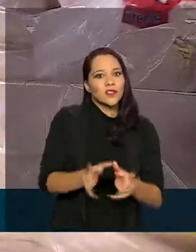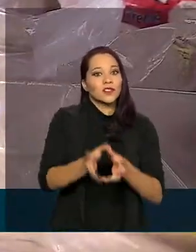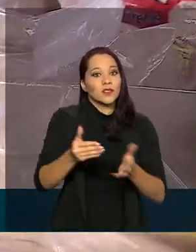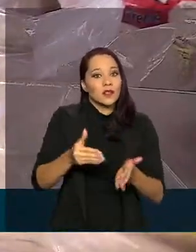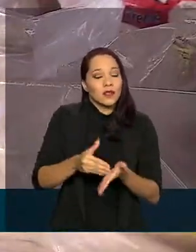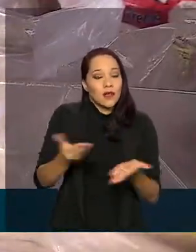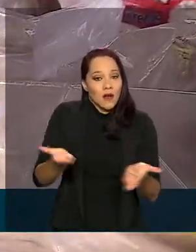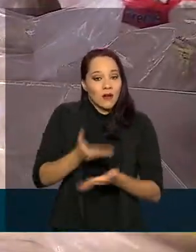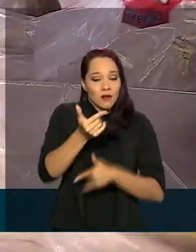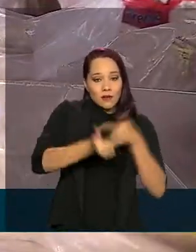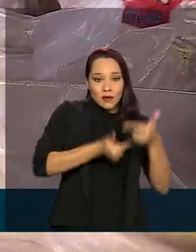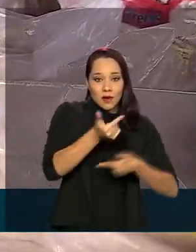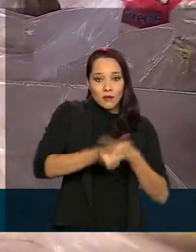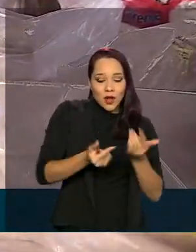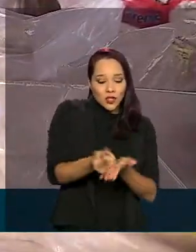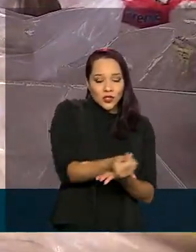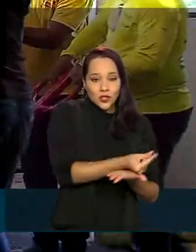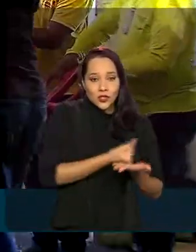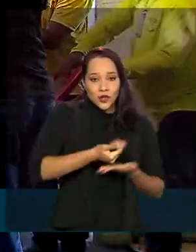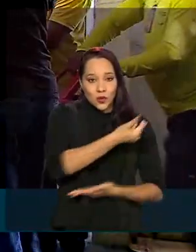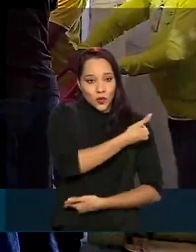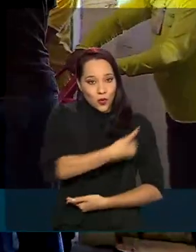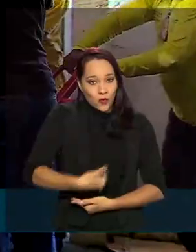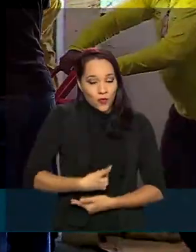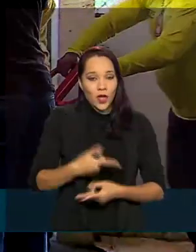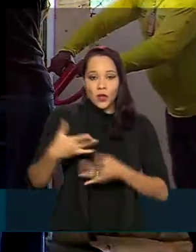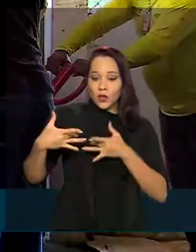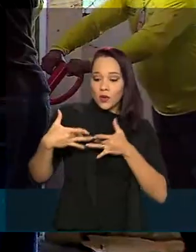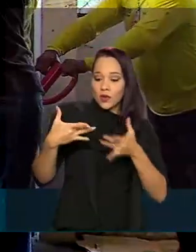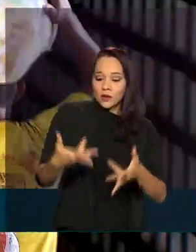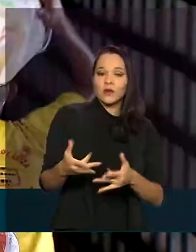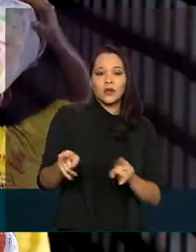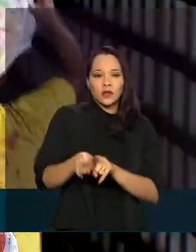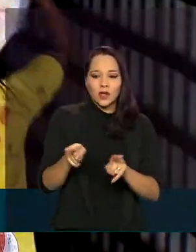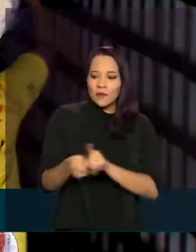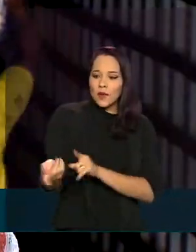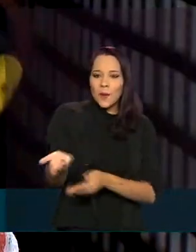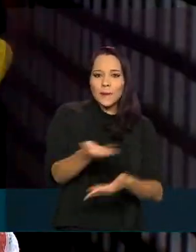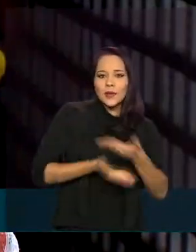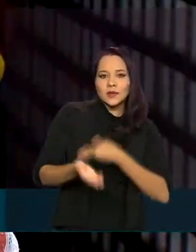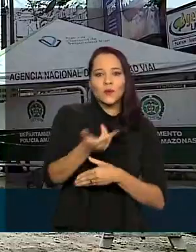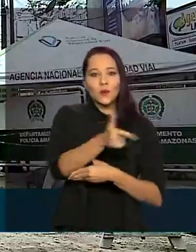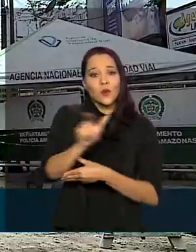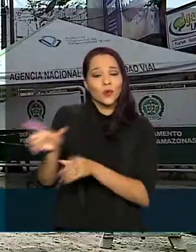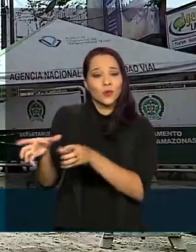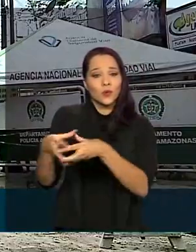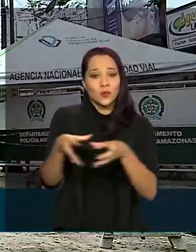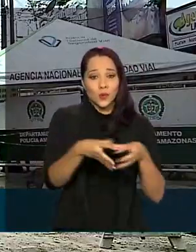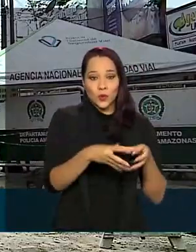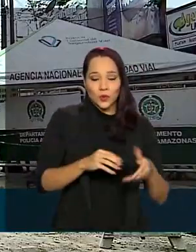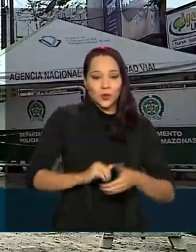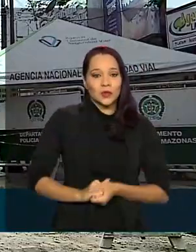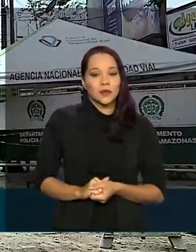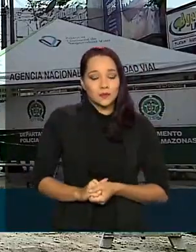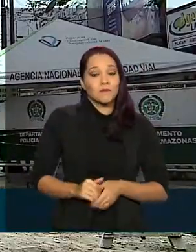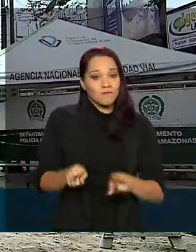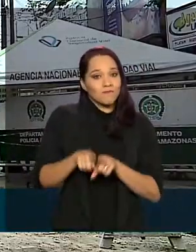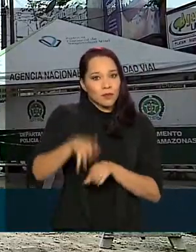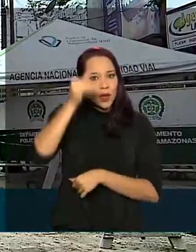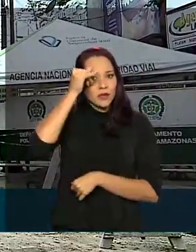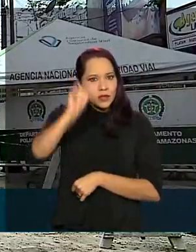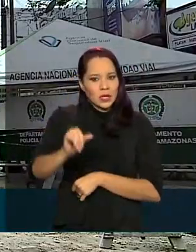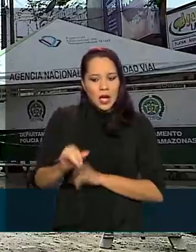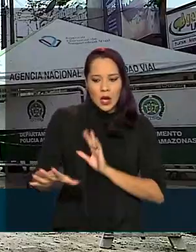numa ação que envolve recursos do governo, doações e parceria com outros órgãos. Além disso, para impedir a